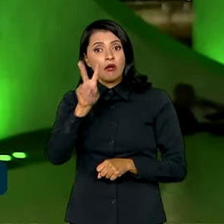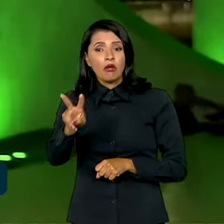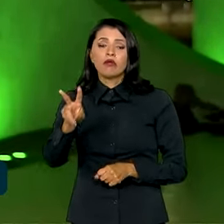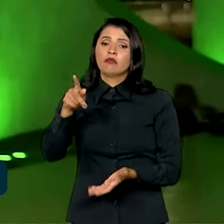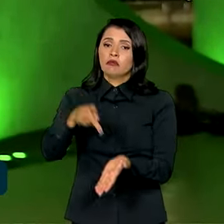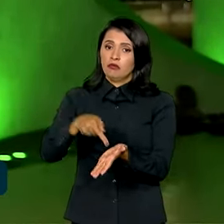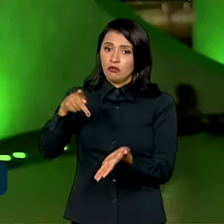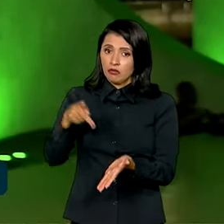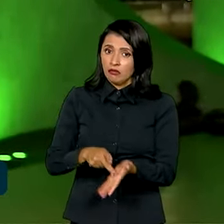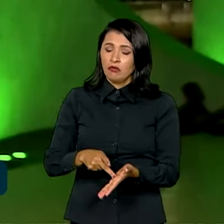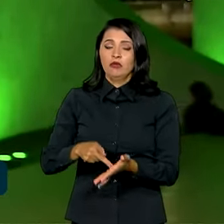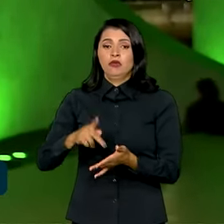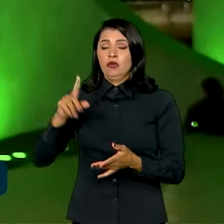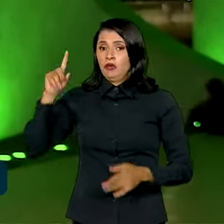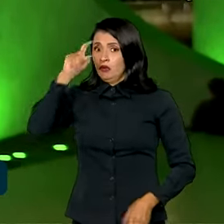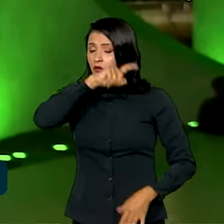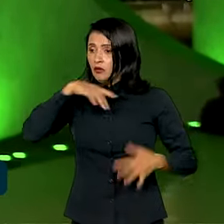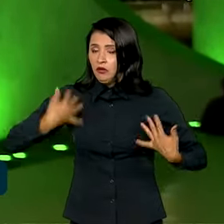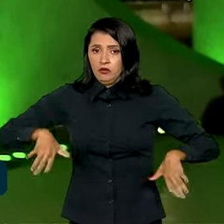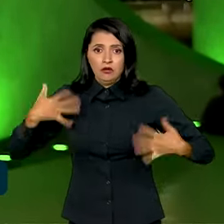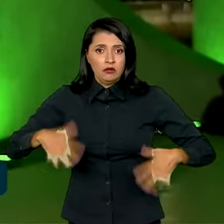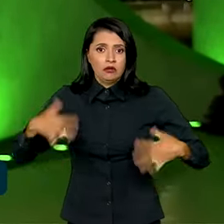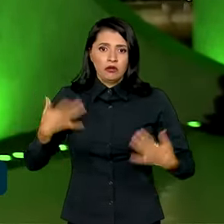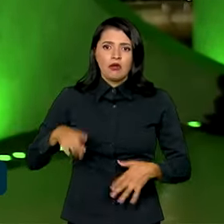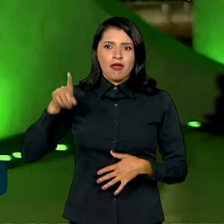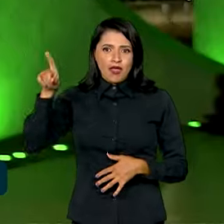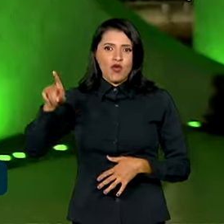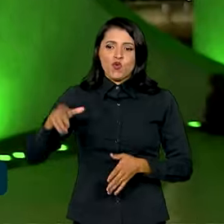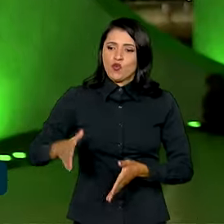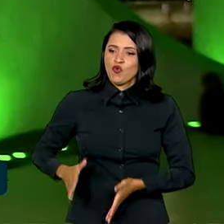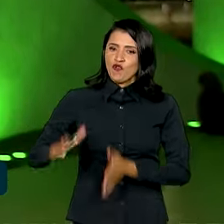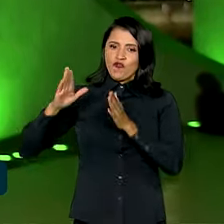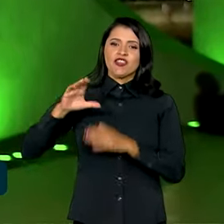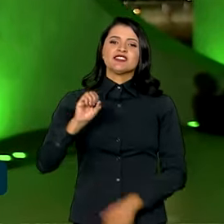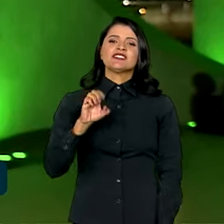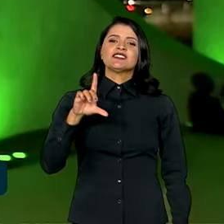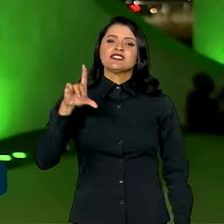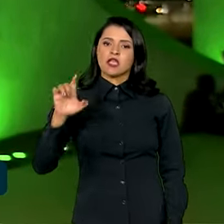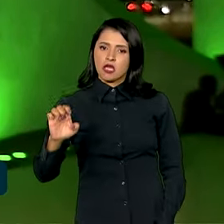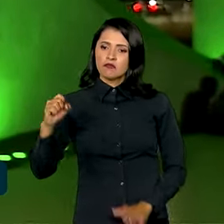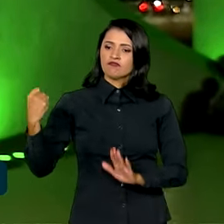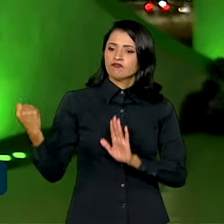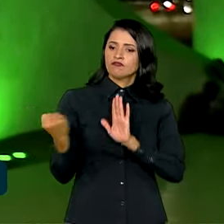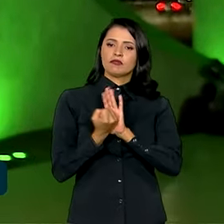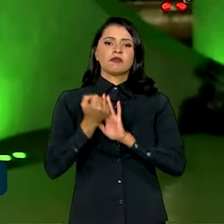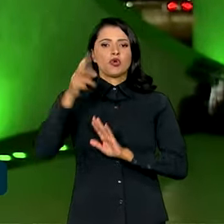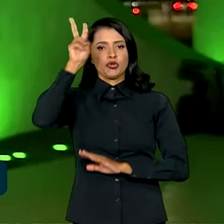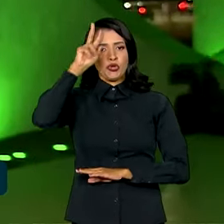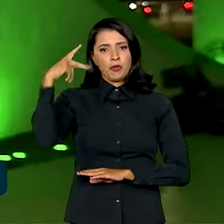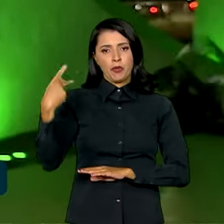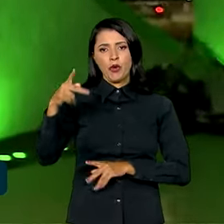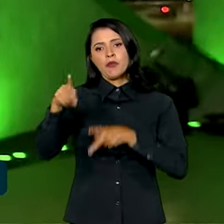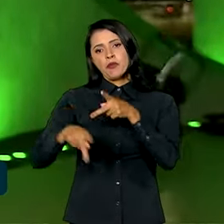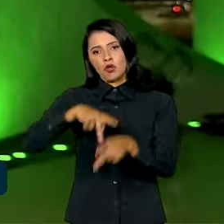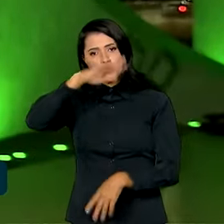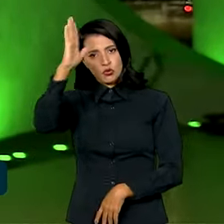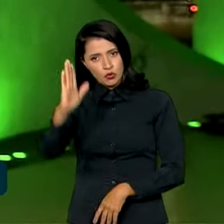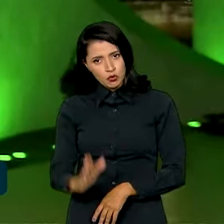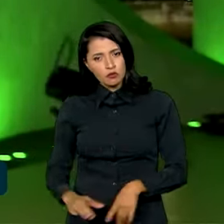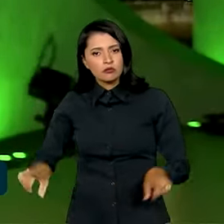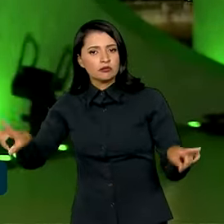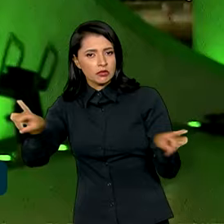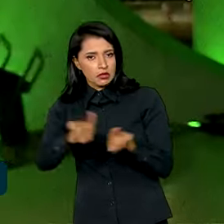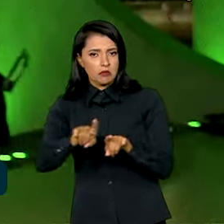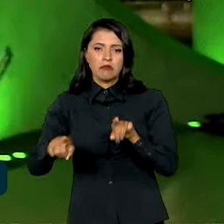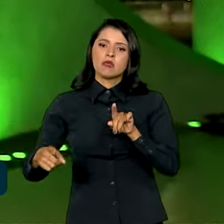verdadeiro cenário de horror. E bem no edifício sede, que é um patrimônio histórico dos brasileiros e também símbolo do poder